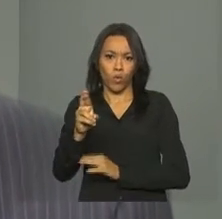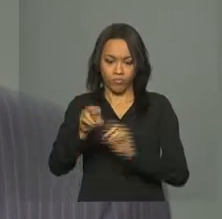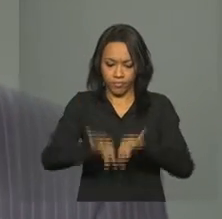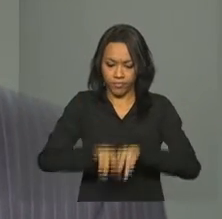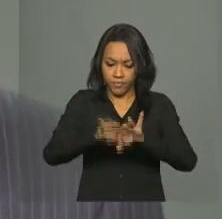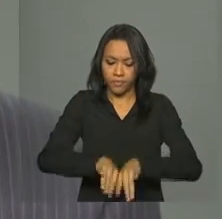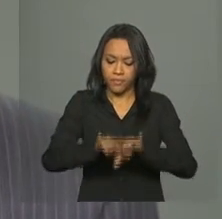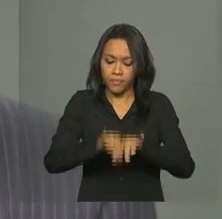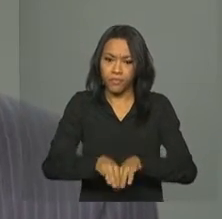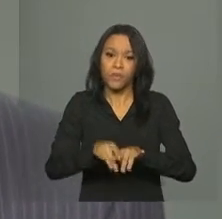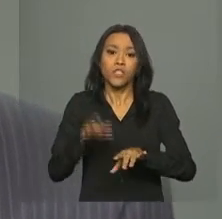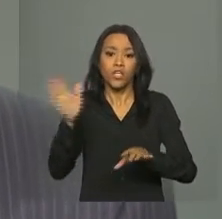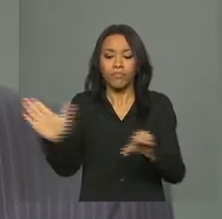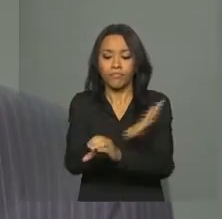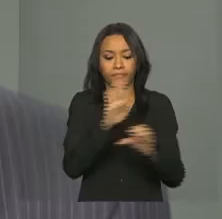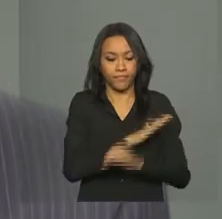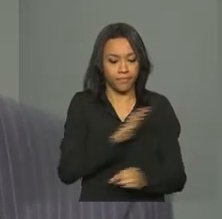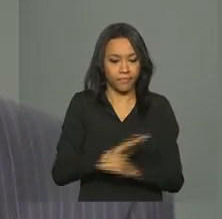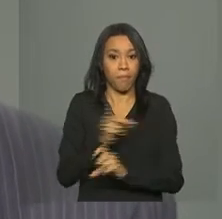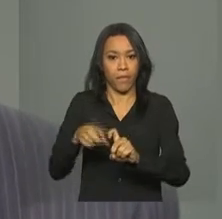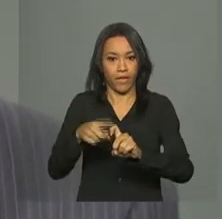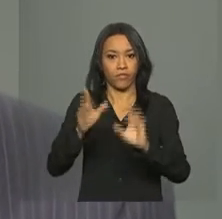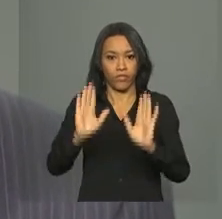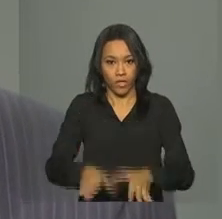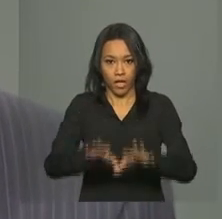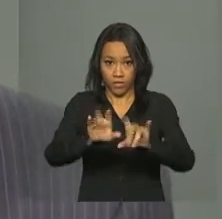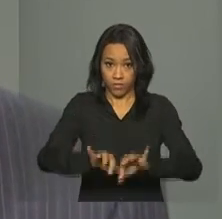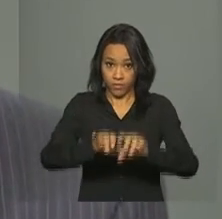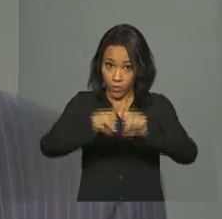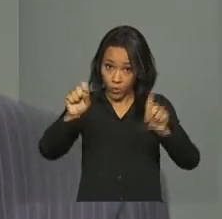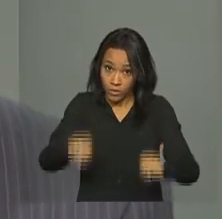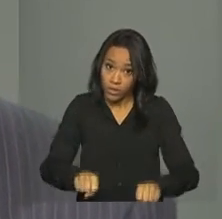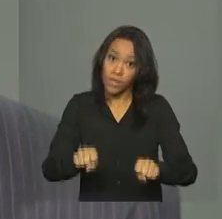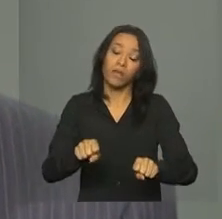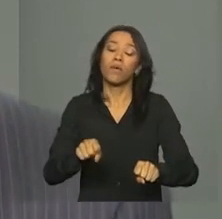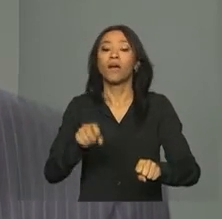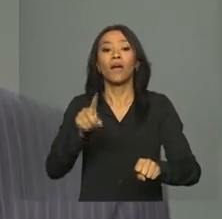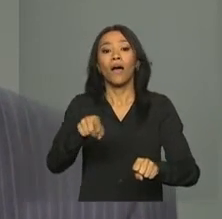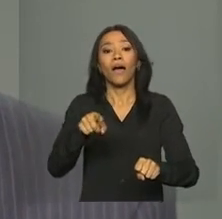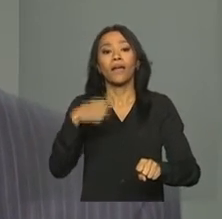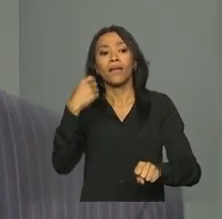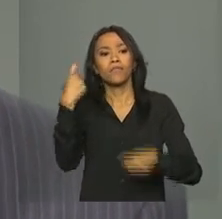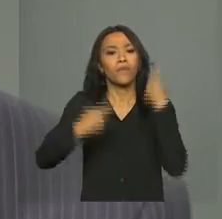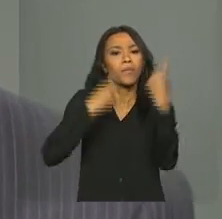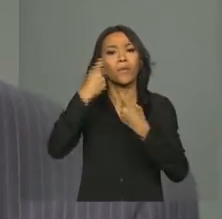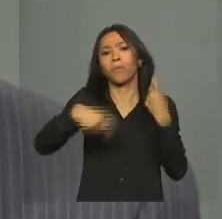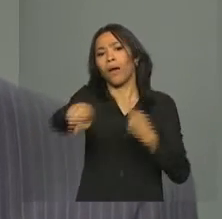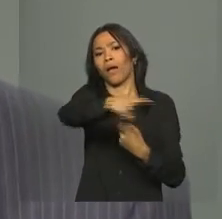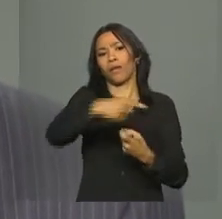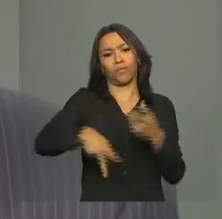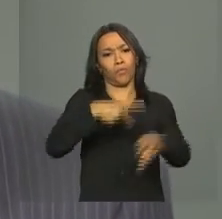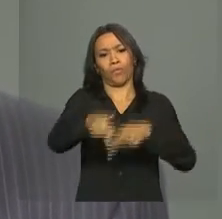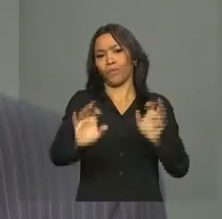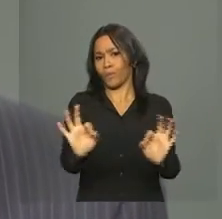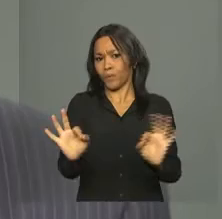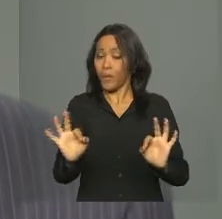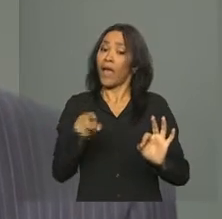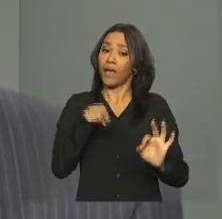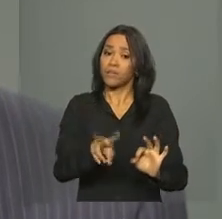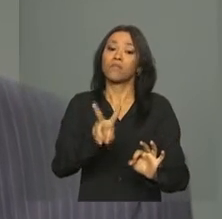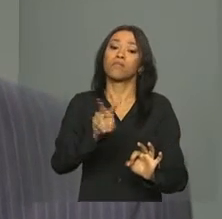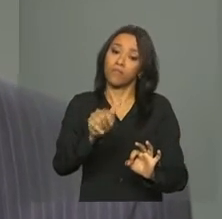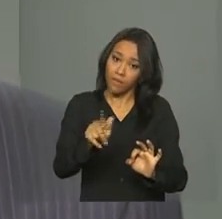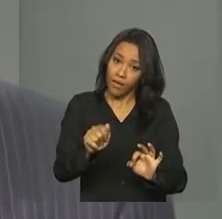médicos ocuparam aquelas vagas e, porventura, caso algum profissional não ocupe, a população não precisa ficar preocupada, porque essas vagas serão